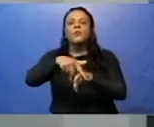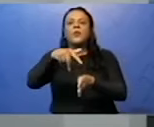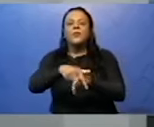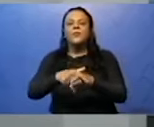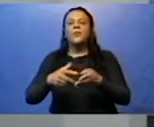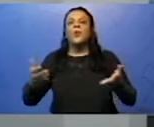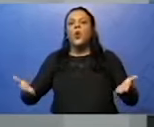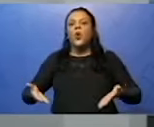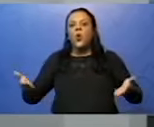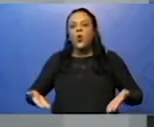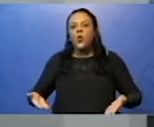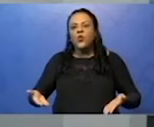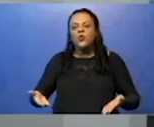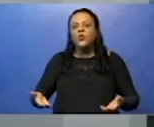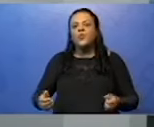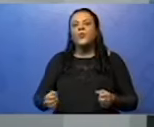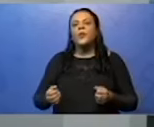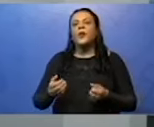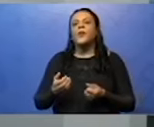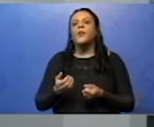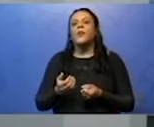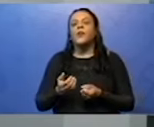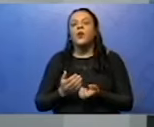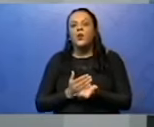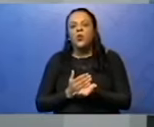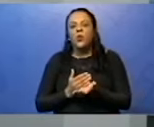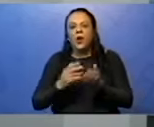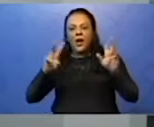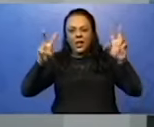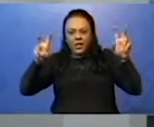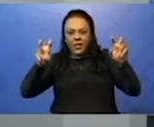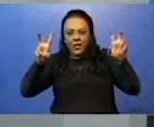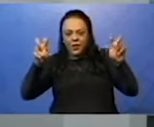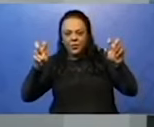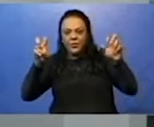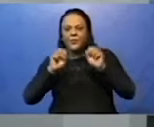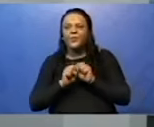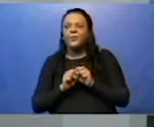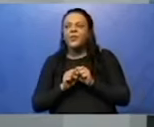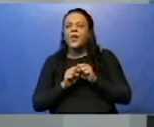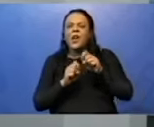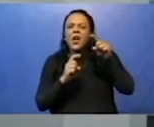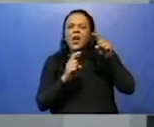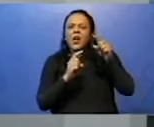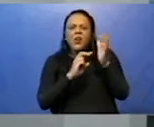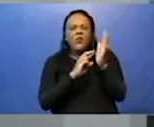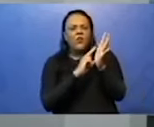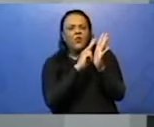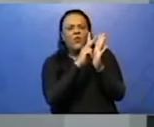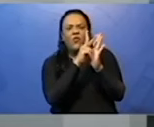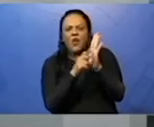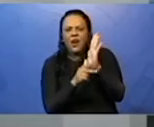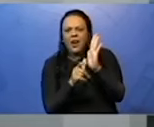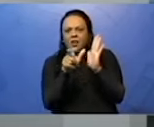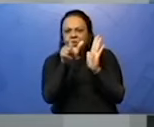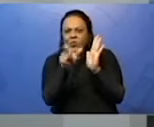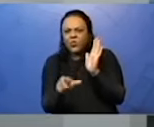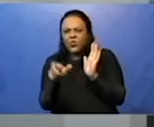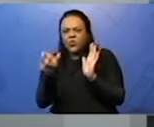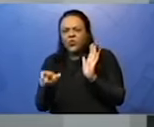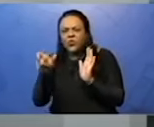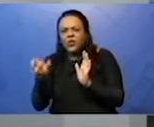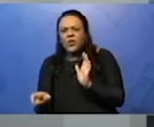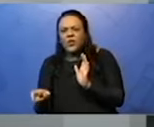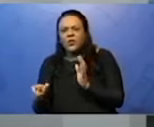vamos para mais uma videoaula. Vamos lá? O assunto da aula de hoje é tipos de sujeito. Numa aula anterior, nós